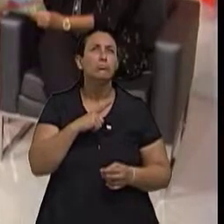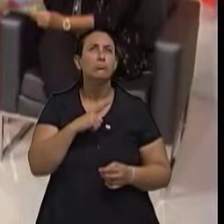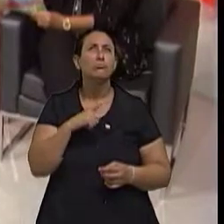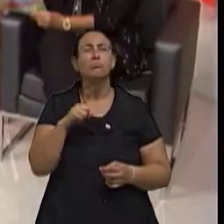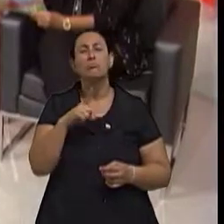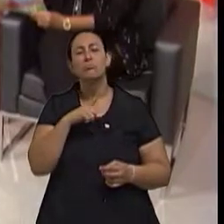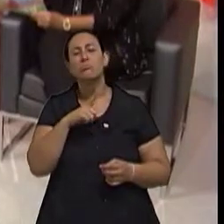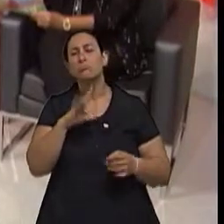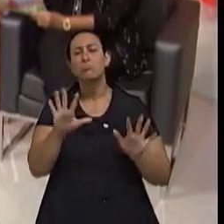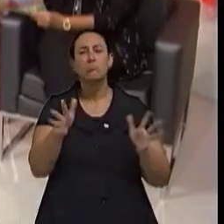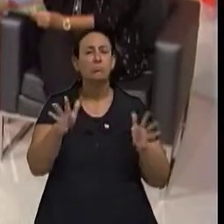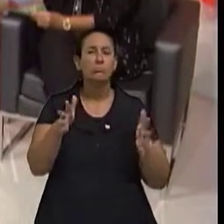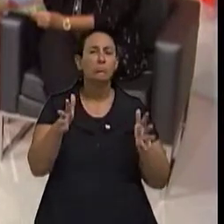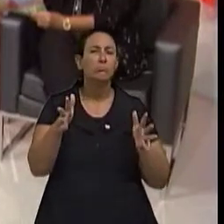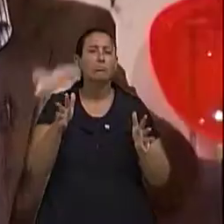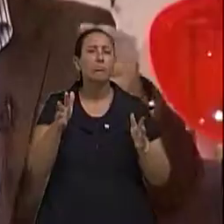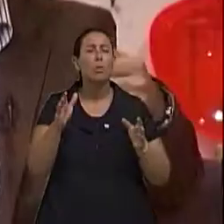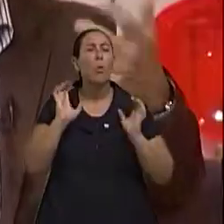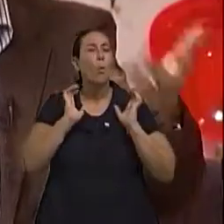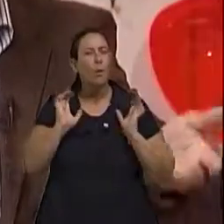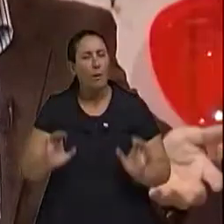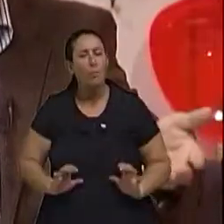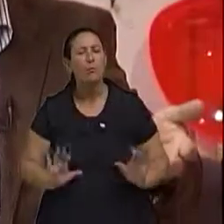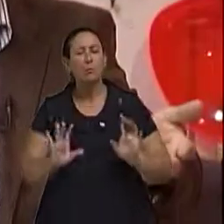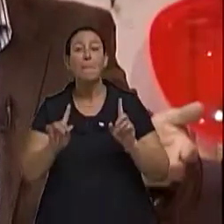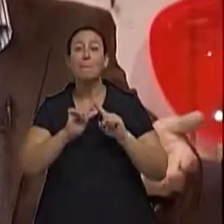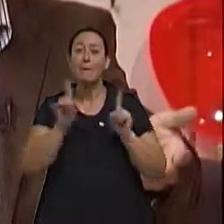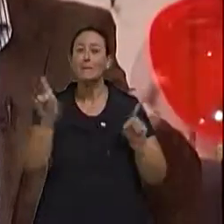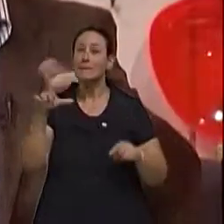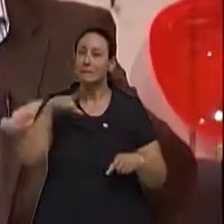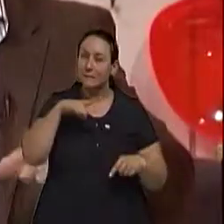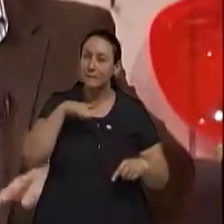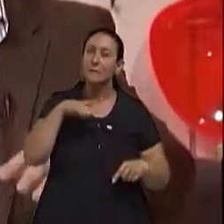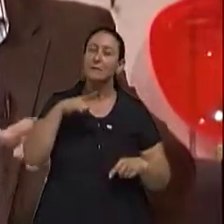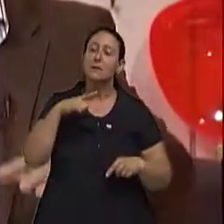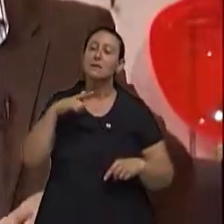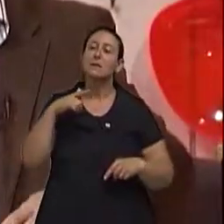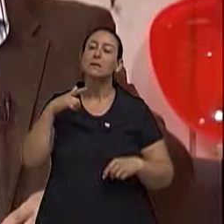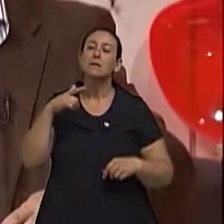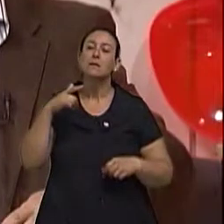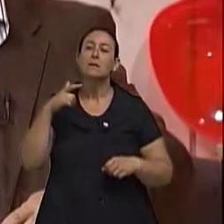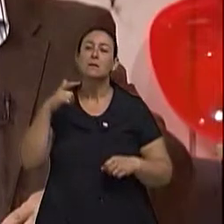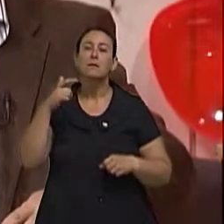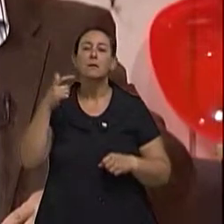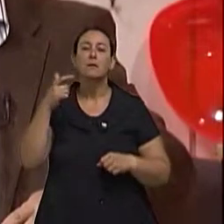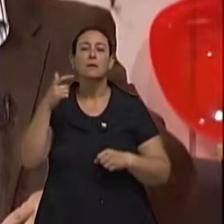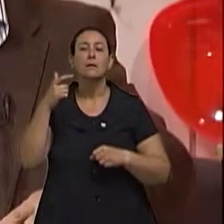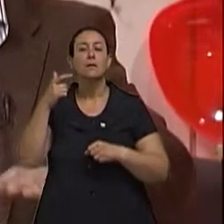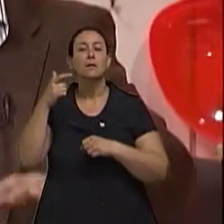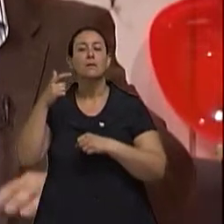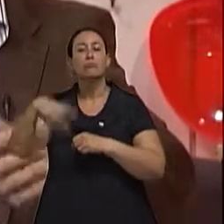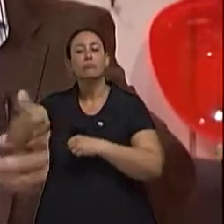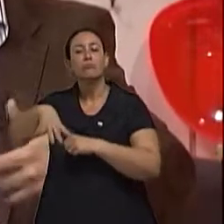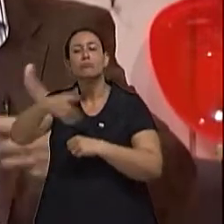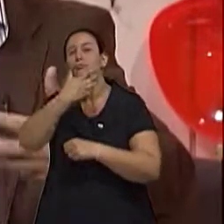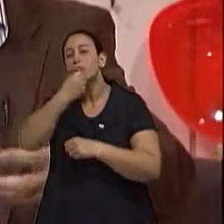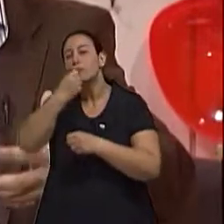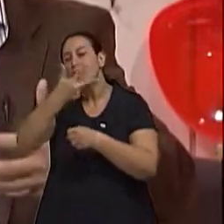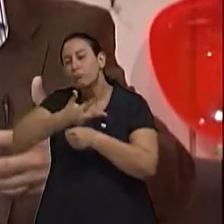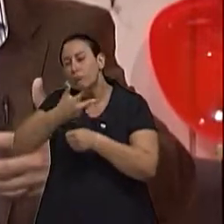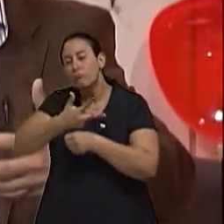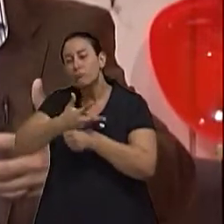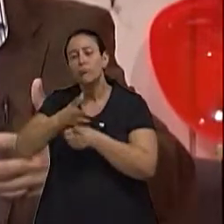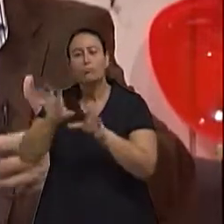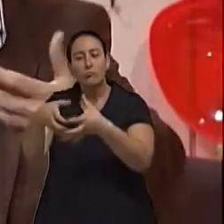uma frequência maior desse tipo de comportamento. Mas também o idoso, né? É uma condição que muitas vezes leva a